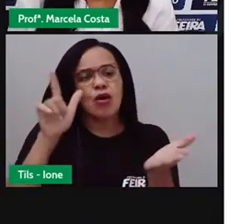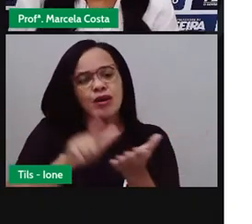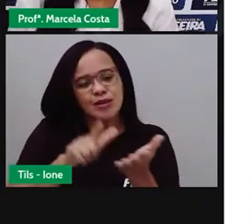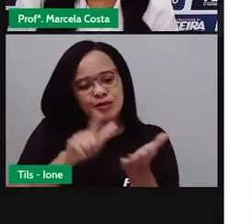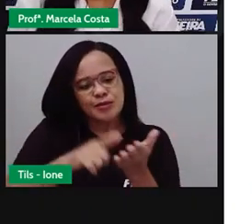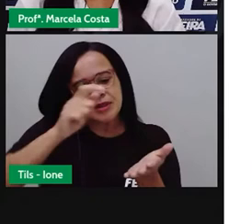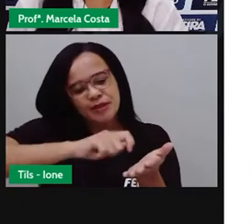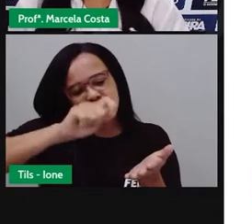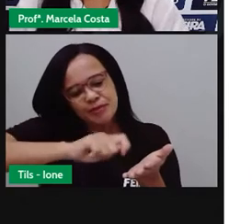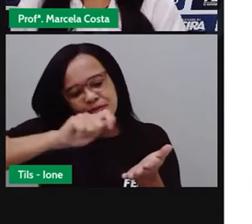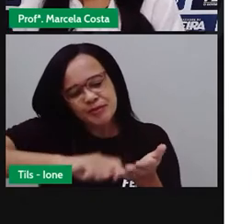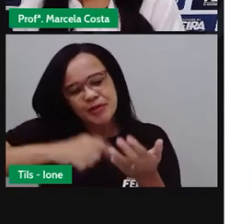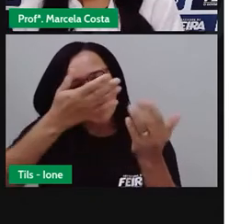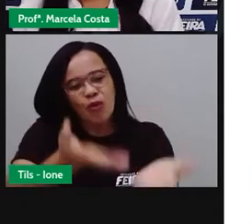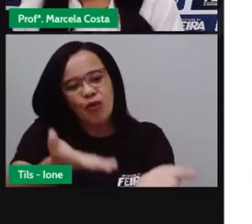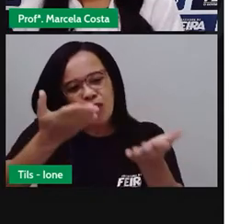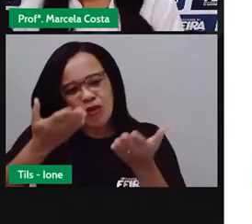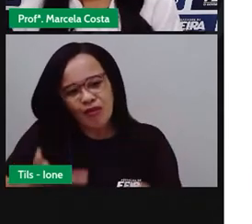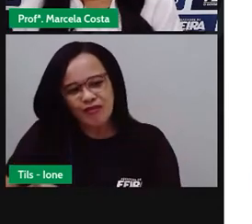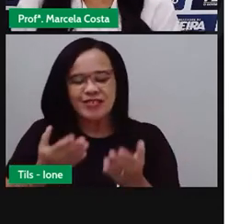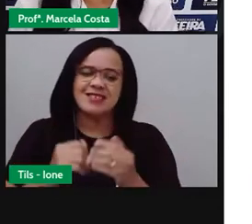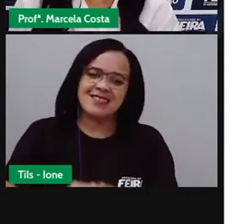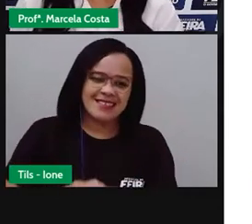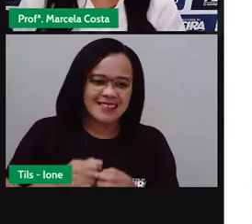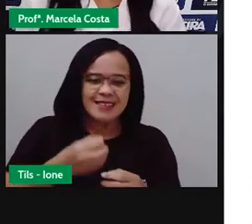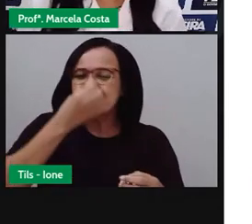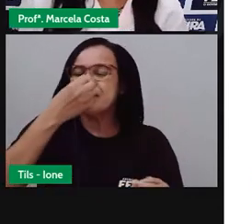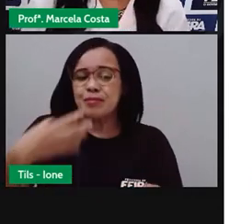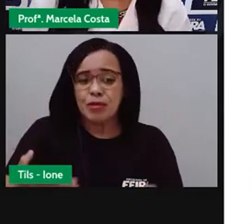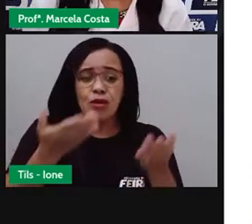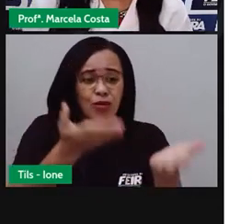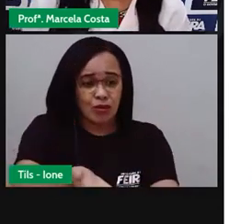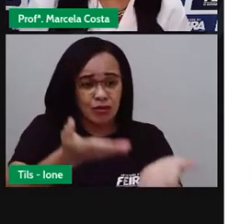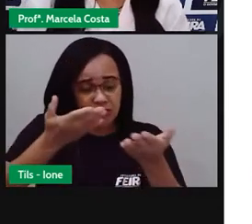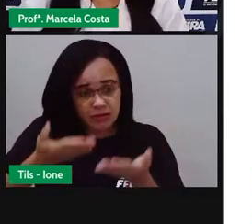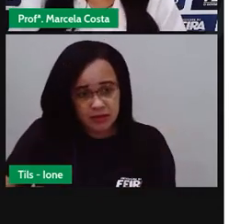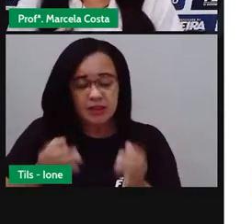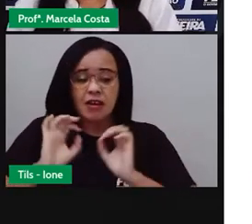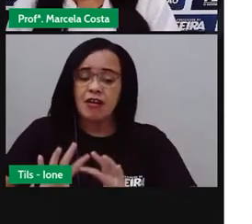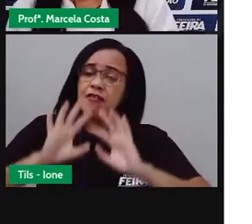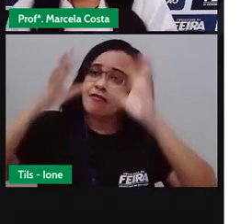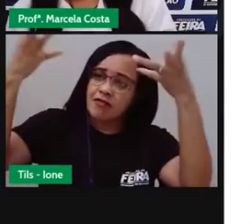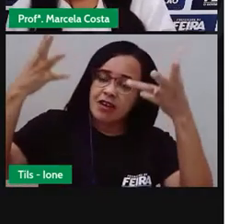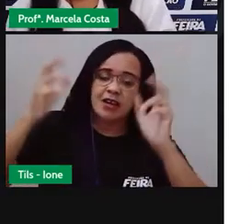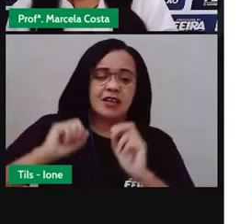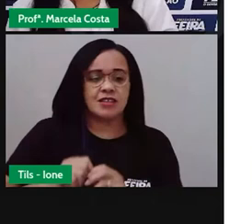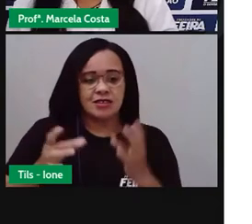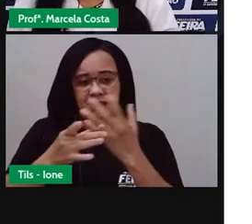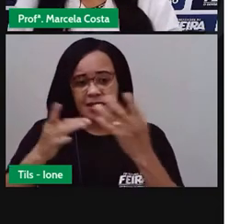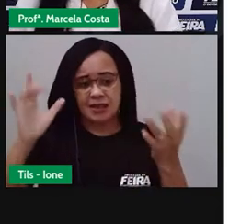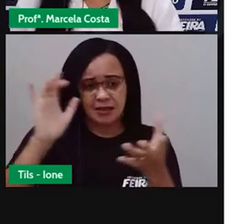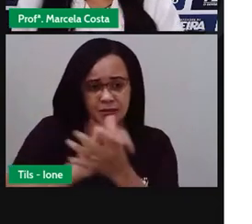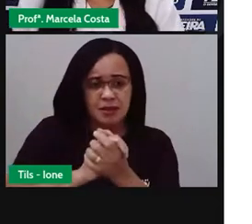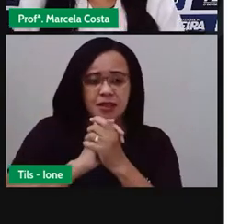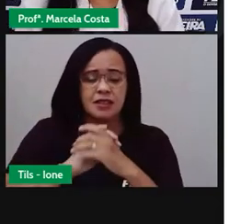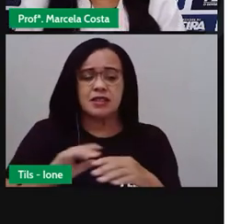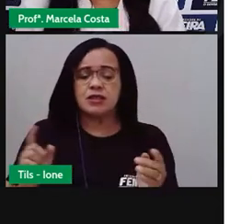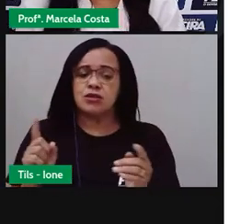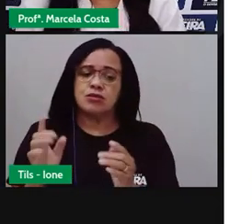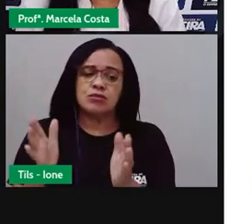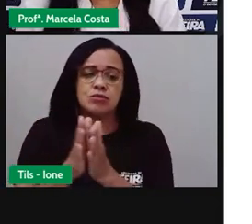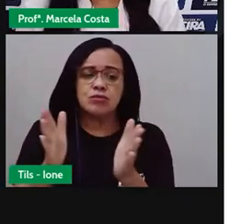convidado para uma festa, para um aniversário, um casamento, uma